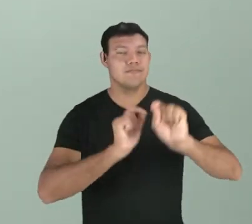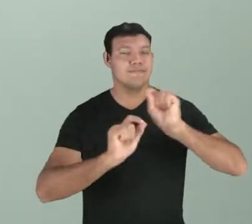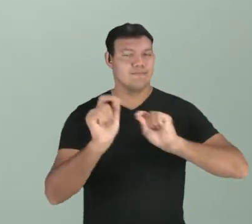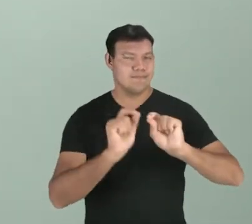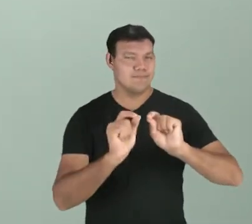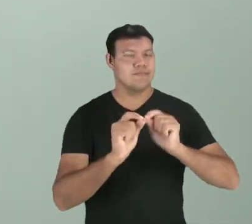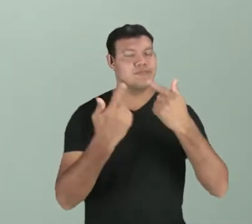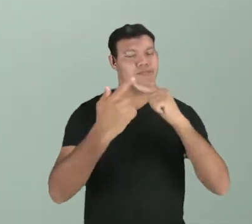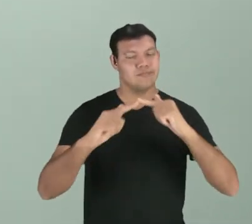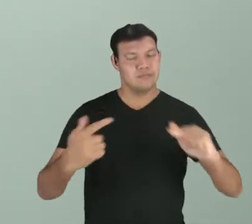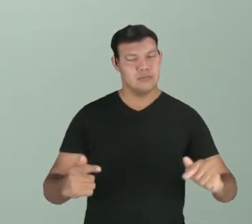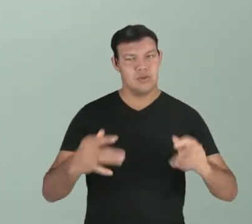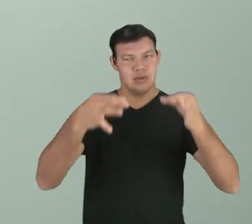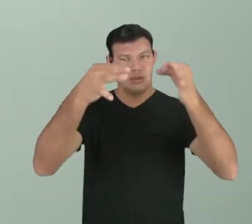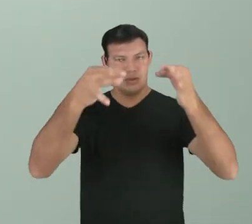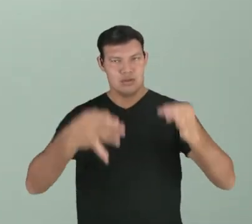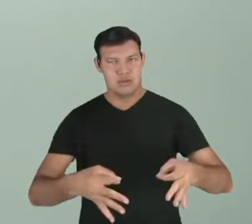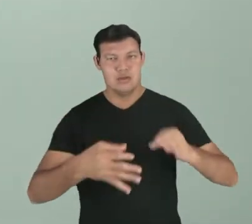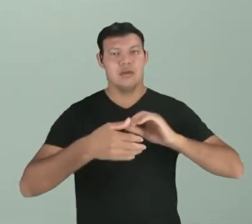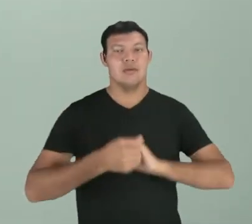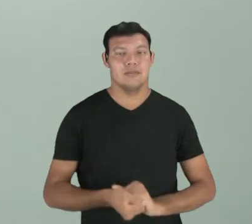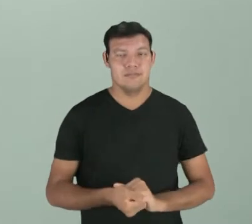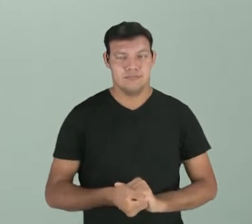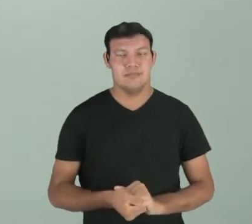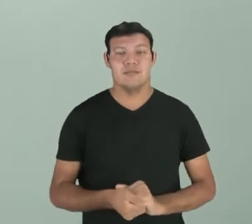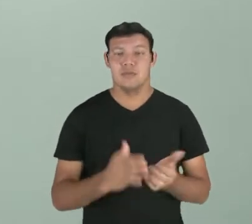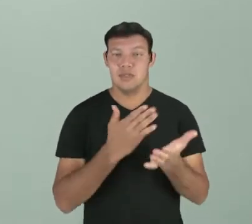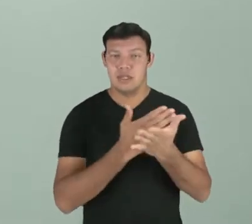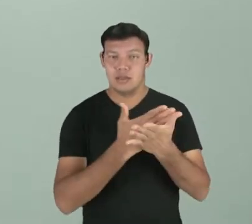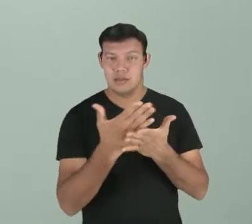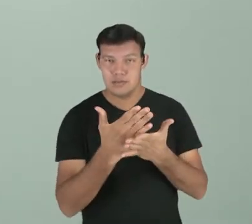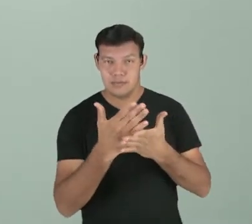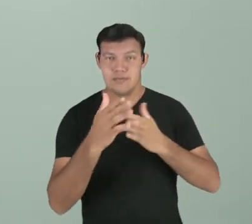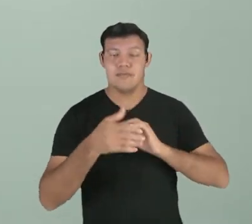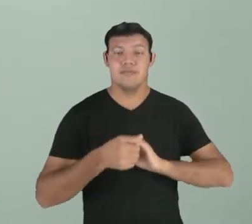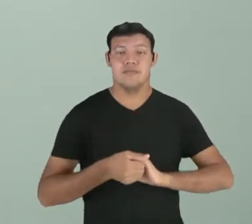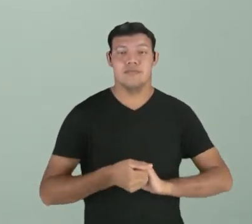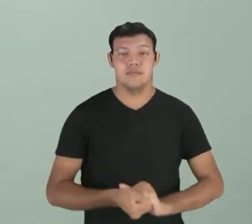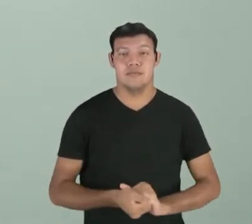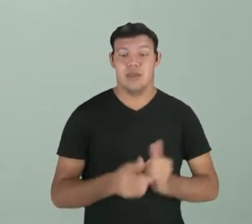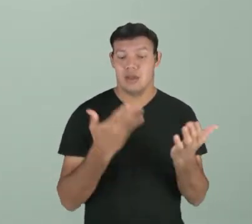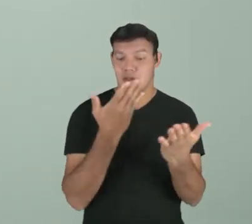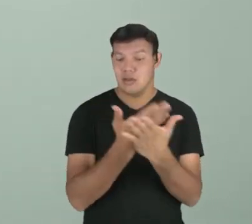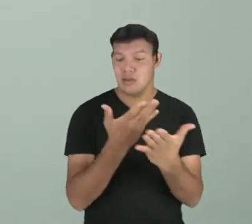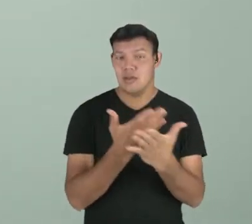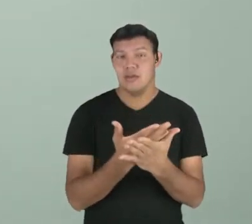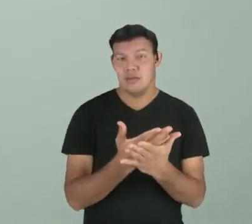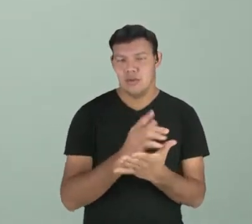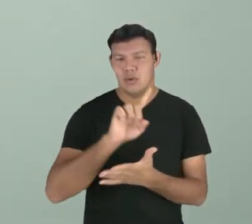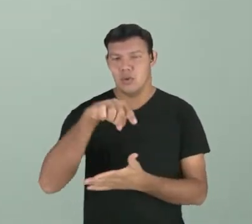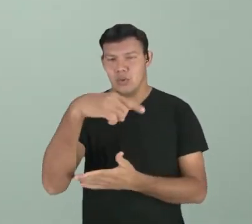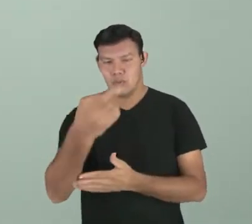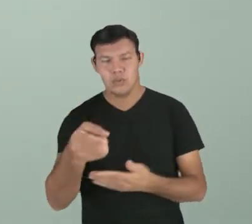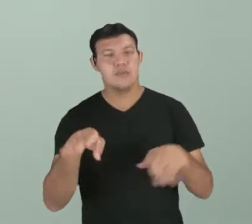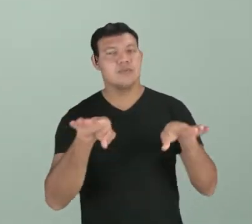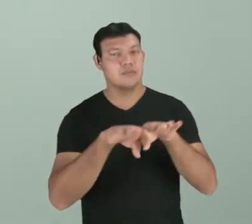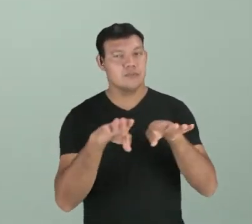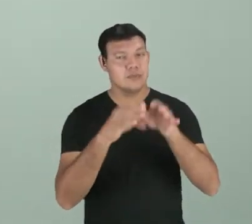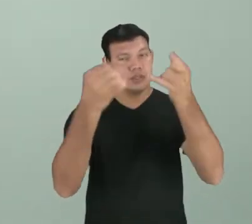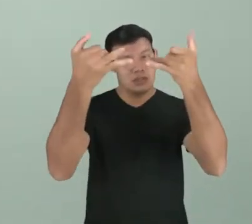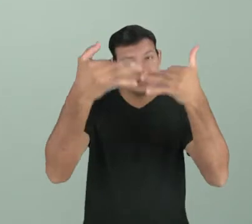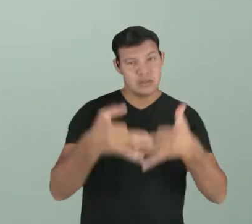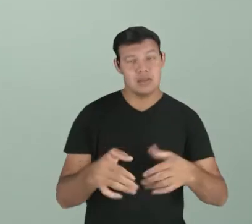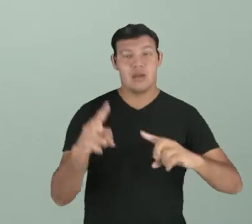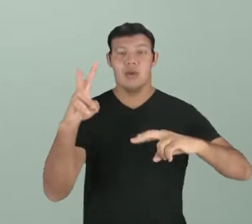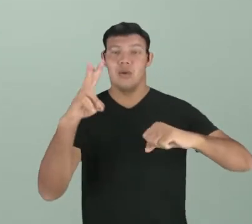pouquinho sobre gramática normativa. Nós vamos começar esta aula e algumas outras falando sobre